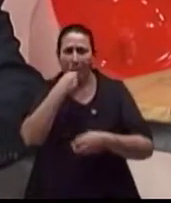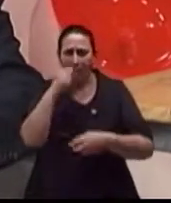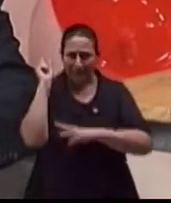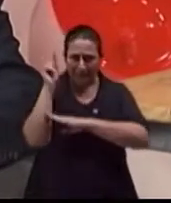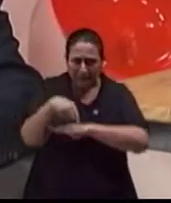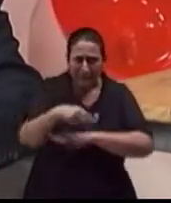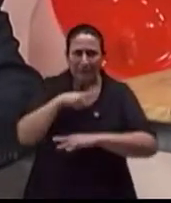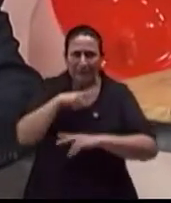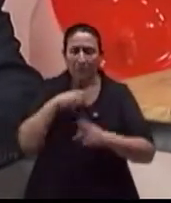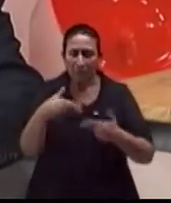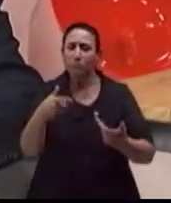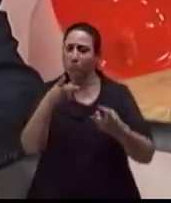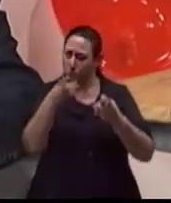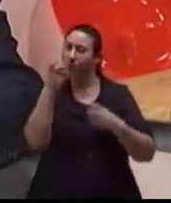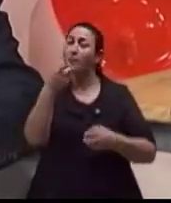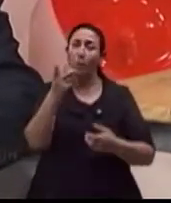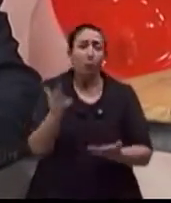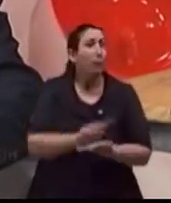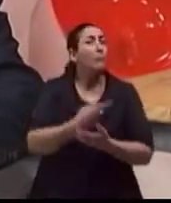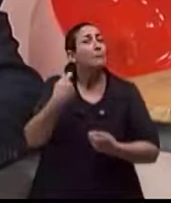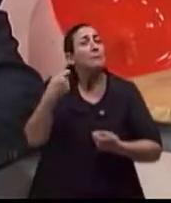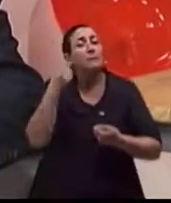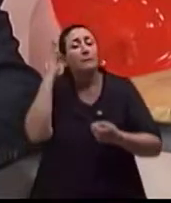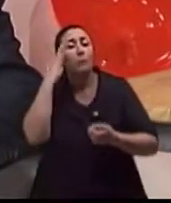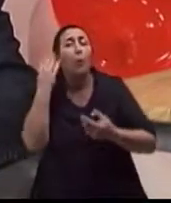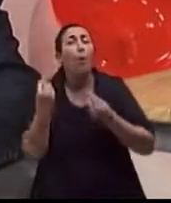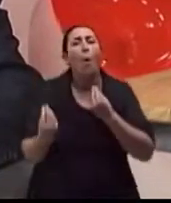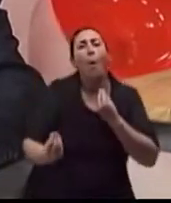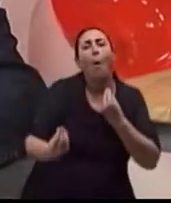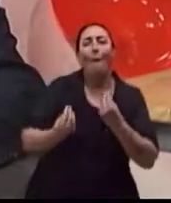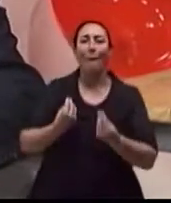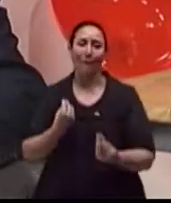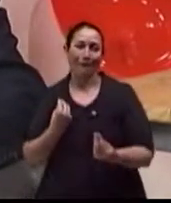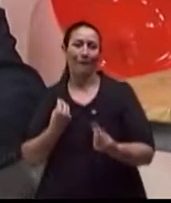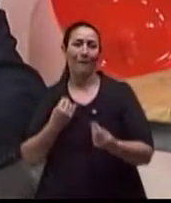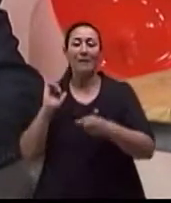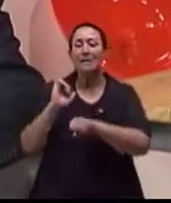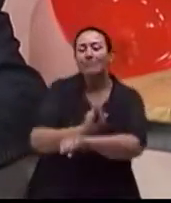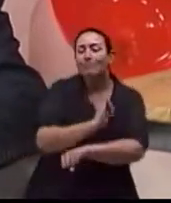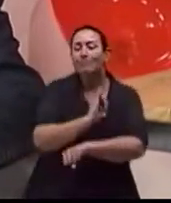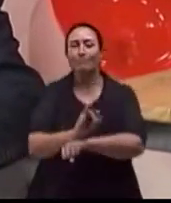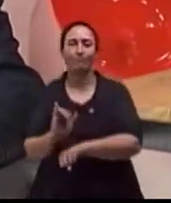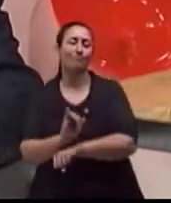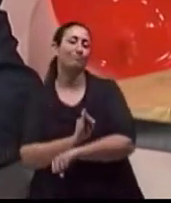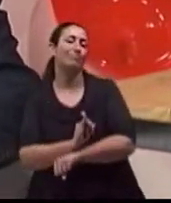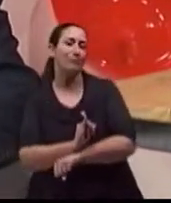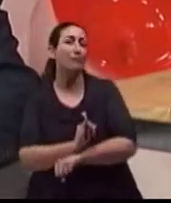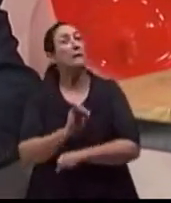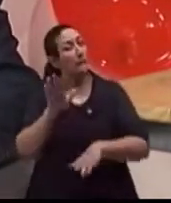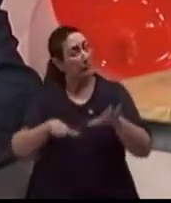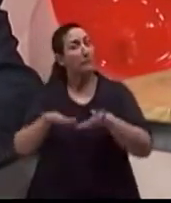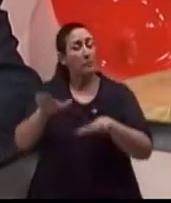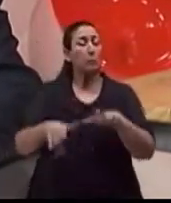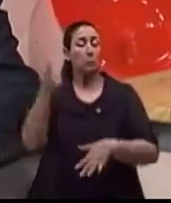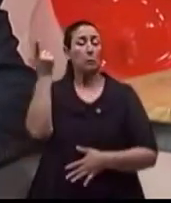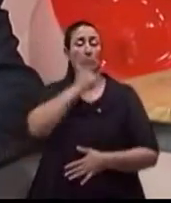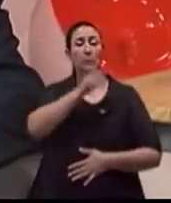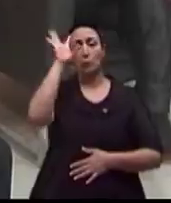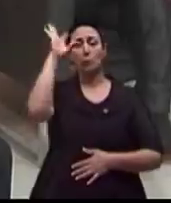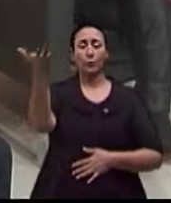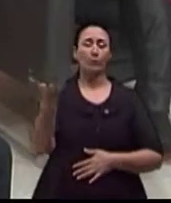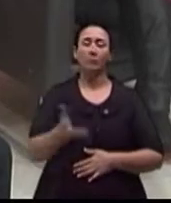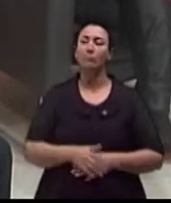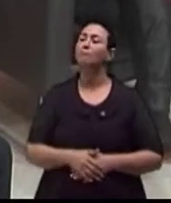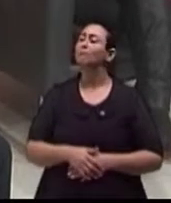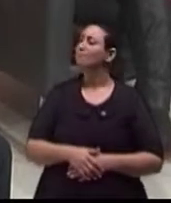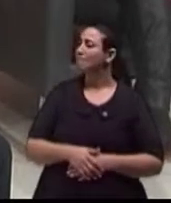acontece, a gente tem que saber manejar e quase todas as vezes a gente consegue resolver. Isso é que